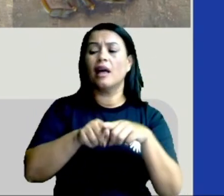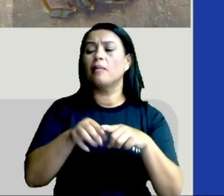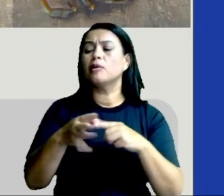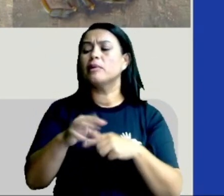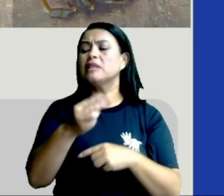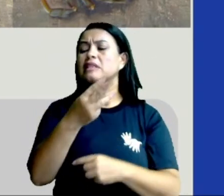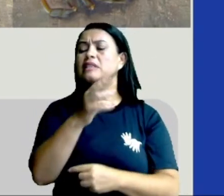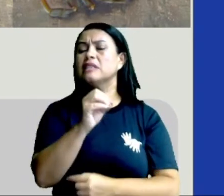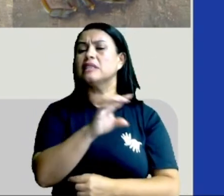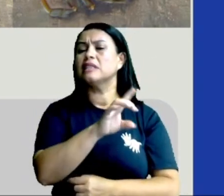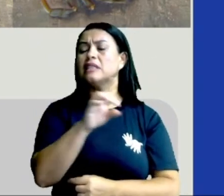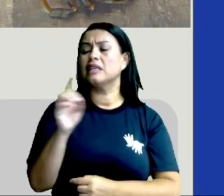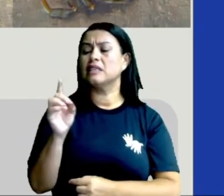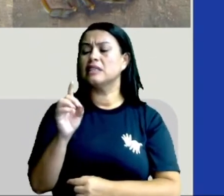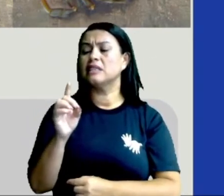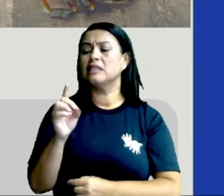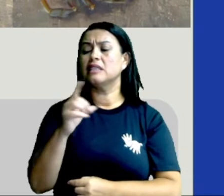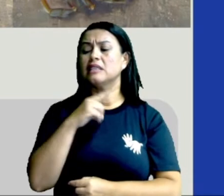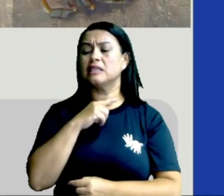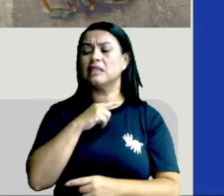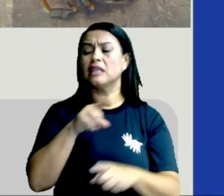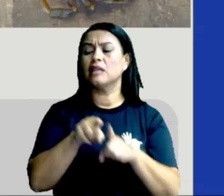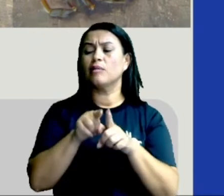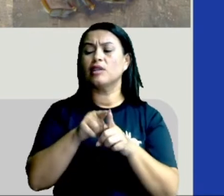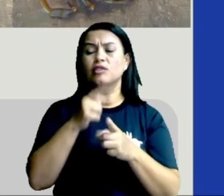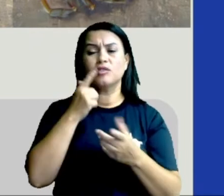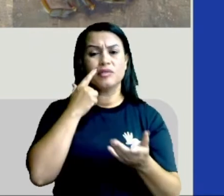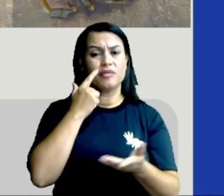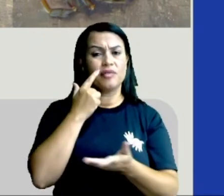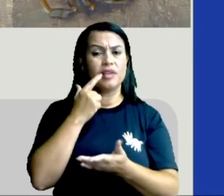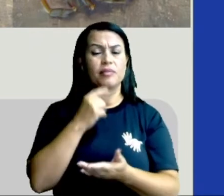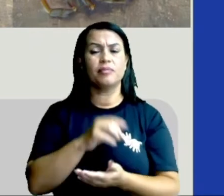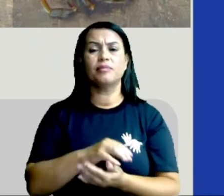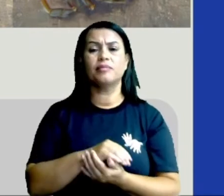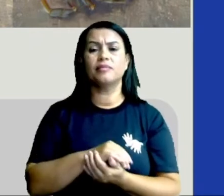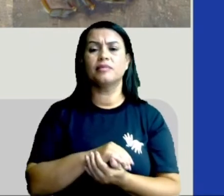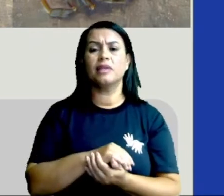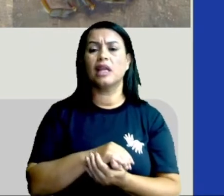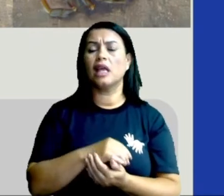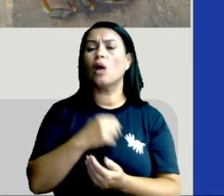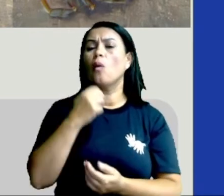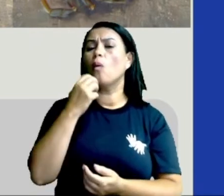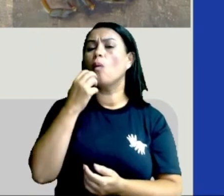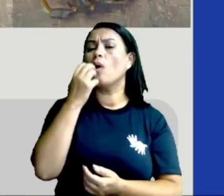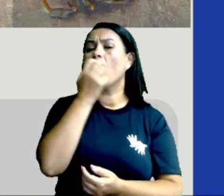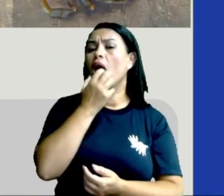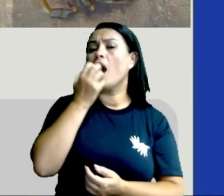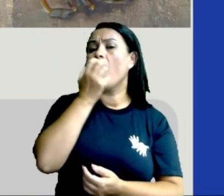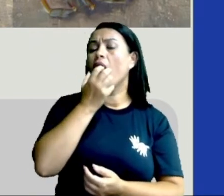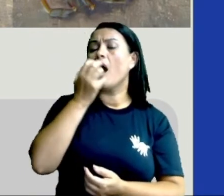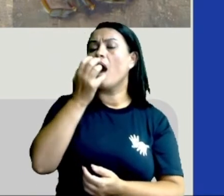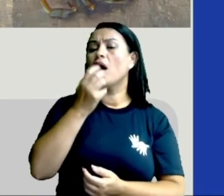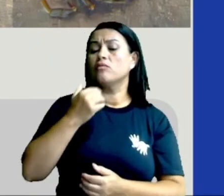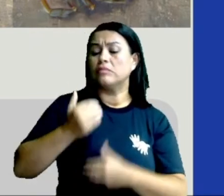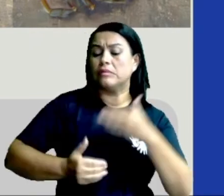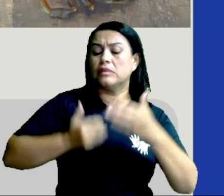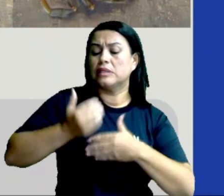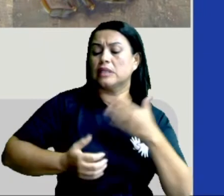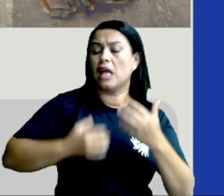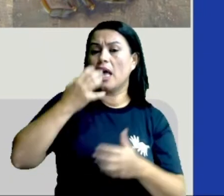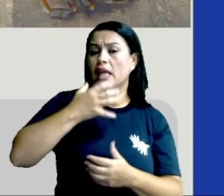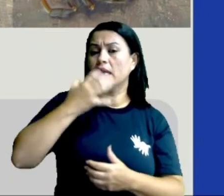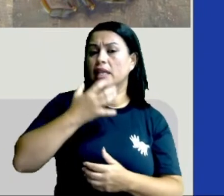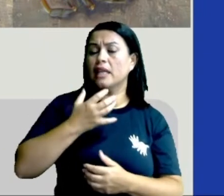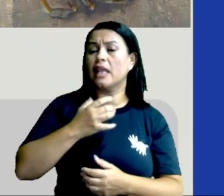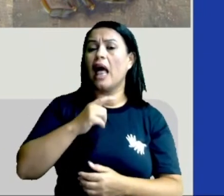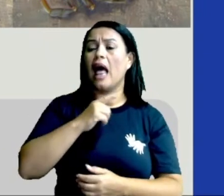30 dias em que o seu sício, aquele cantar da cigarra, ela fica se reproduzindo, cantando e cantando, até que